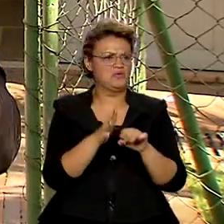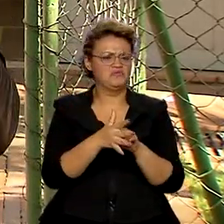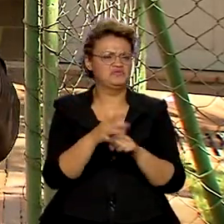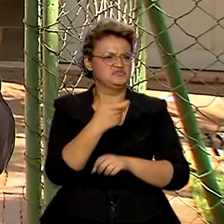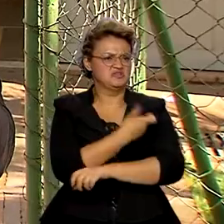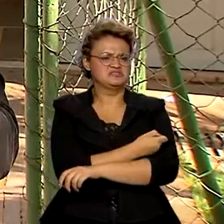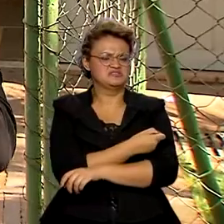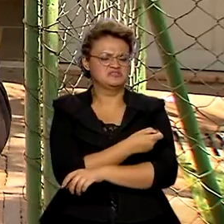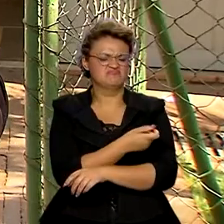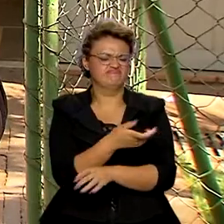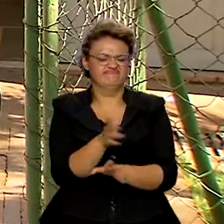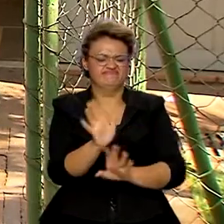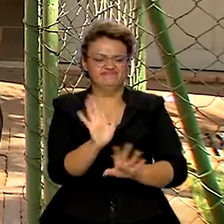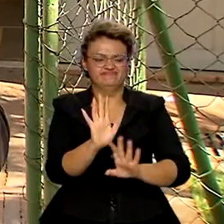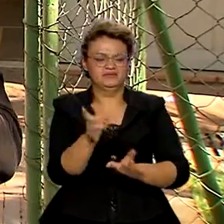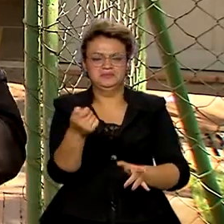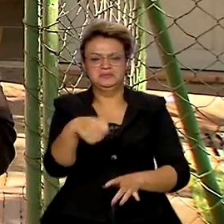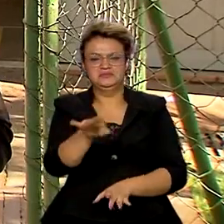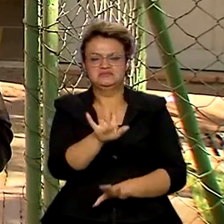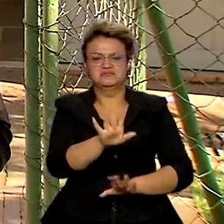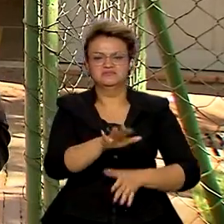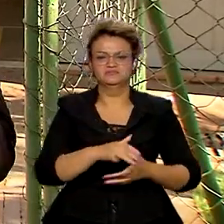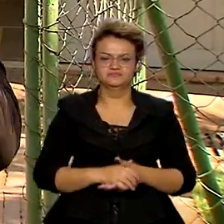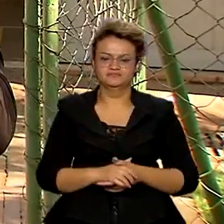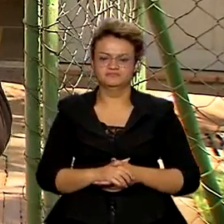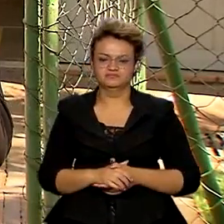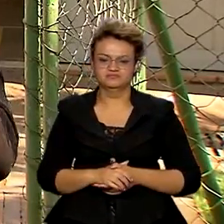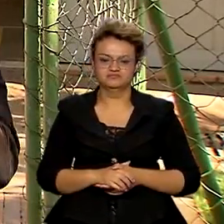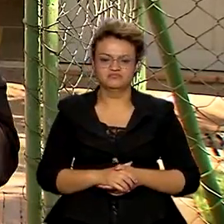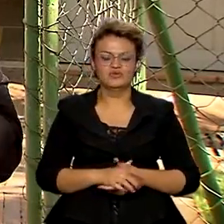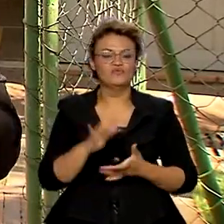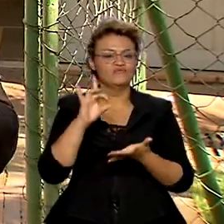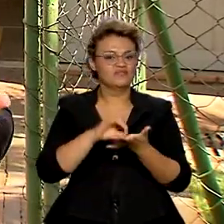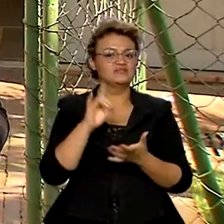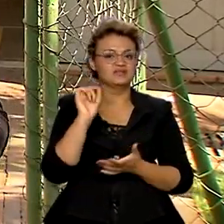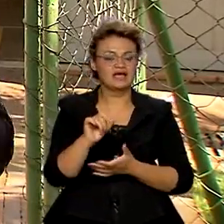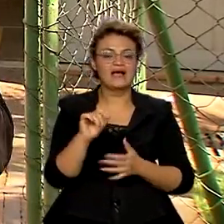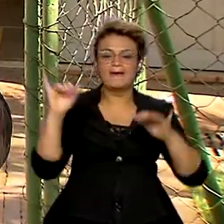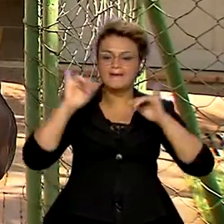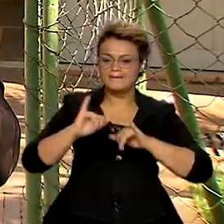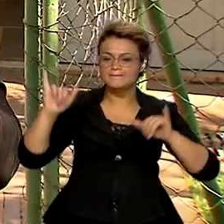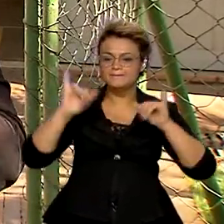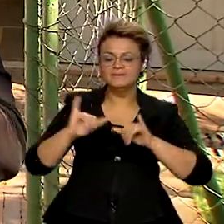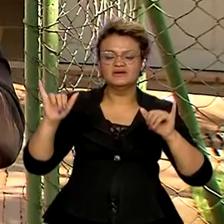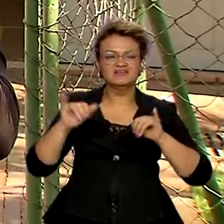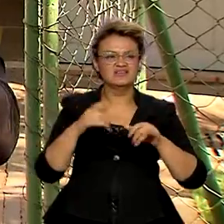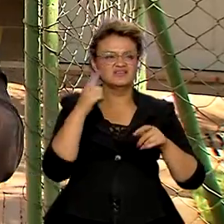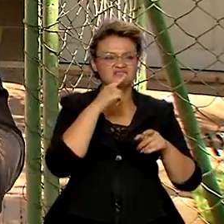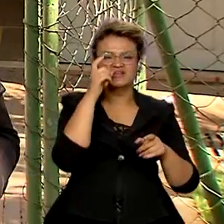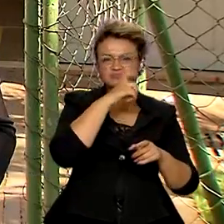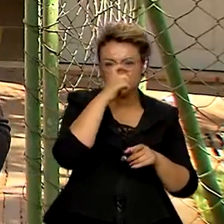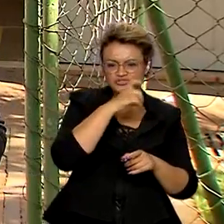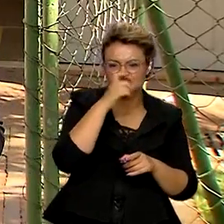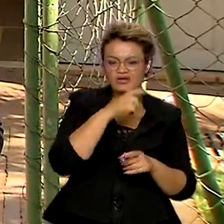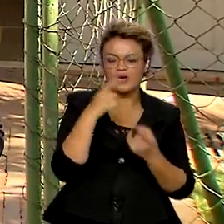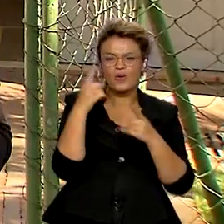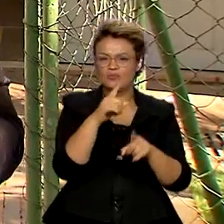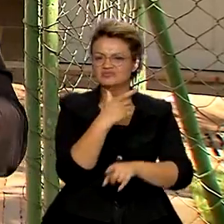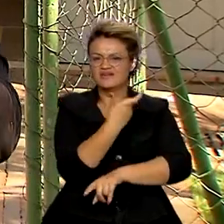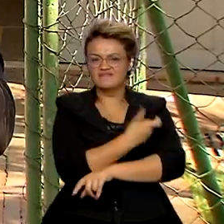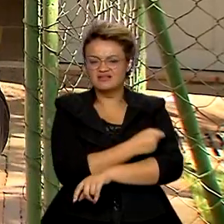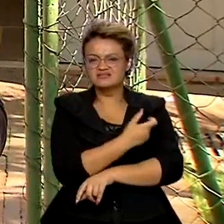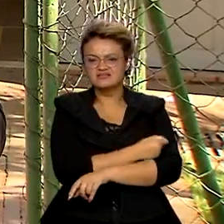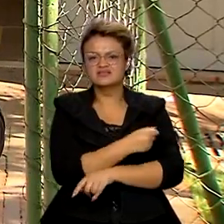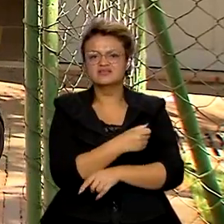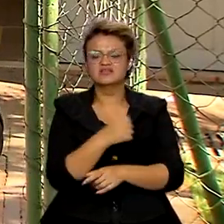vacinas protegem a forma mais grave da doença. O fato é que a campanha de desinformação feita contra os imunizantes